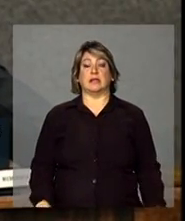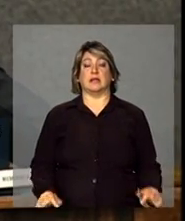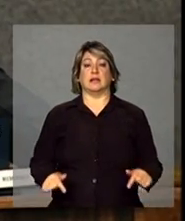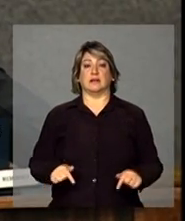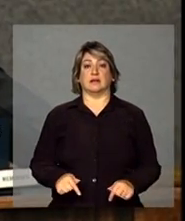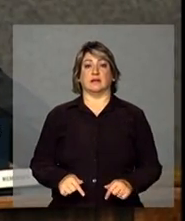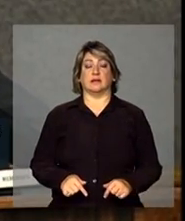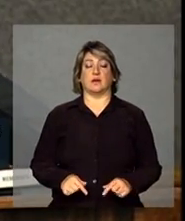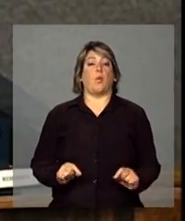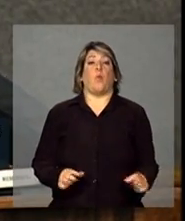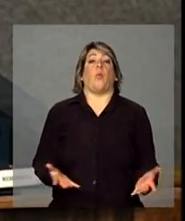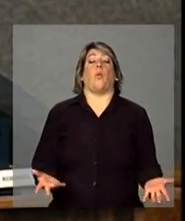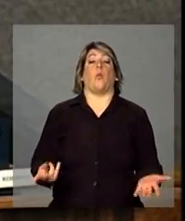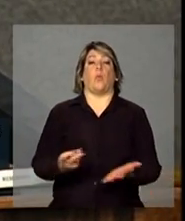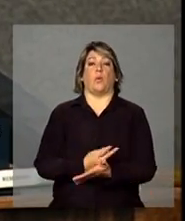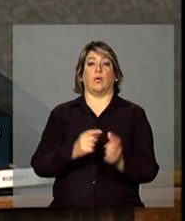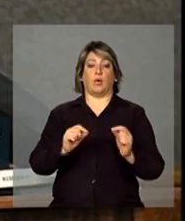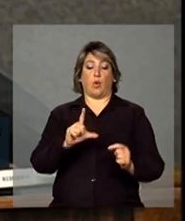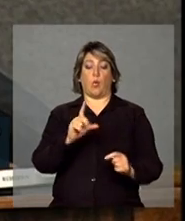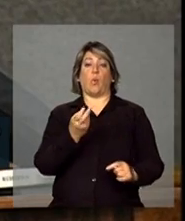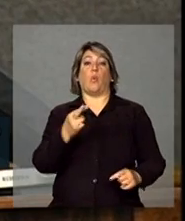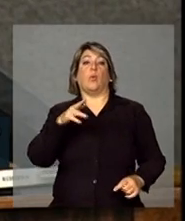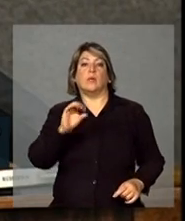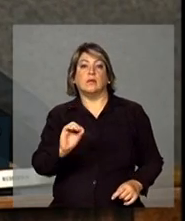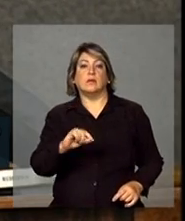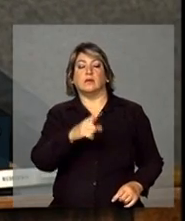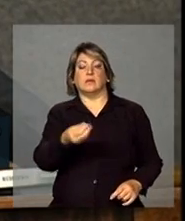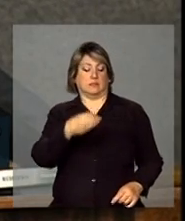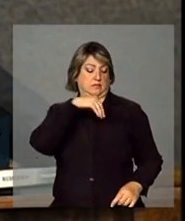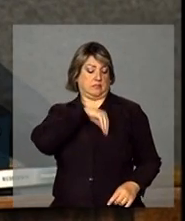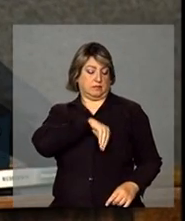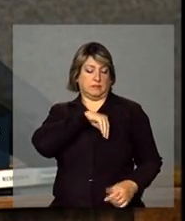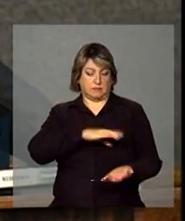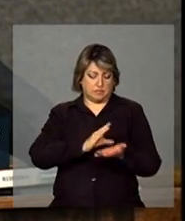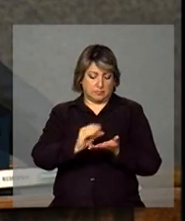E o que houve em termos do lucro que eles levam para casa?